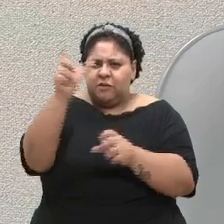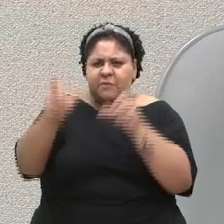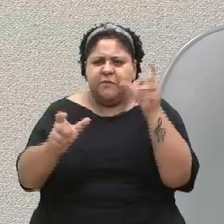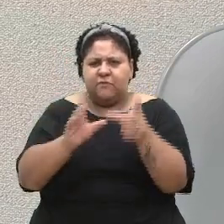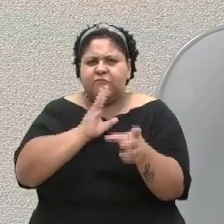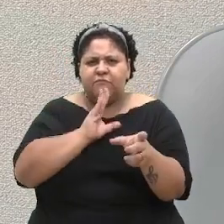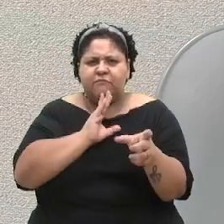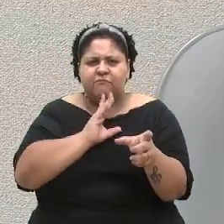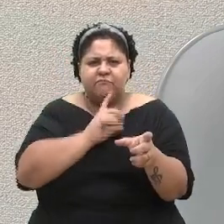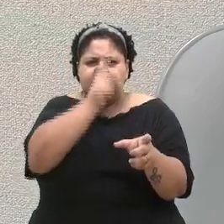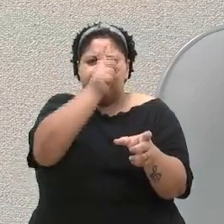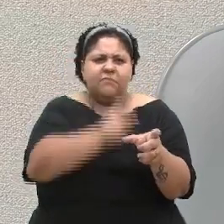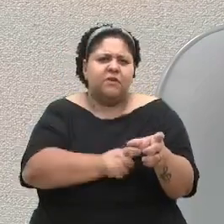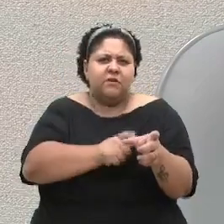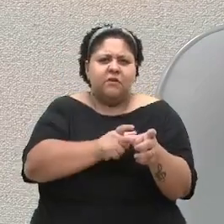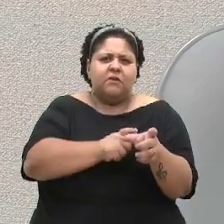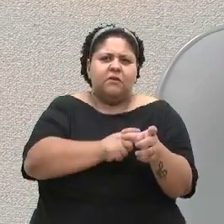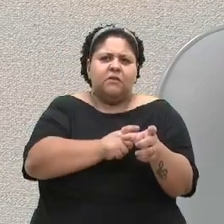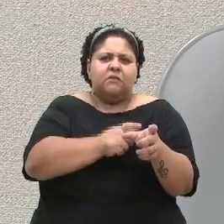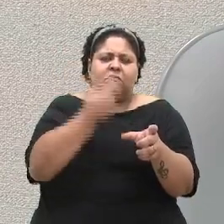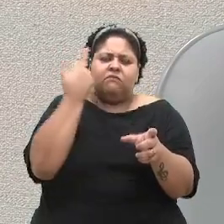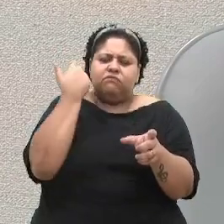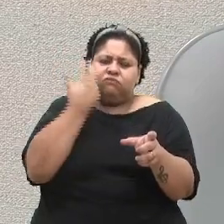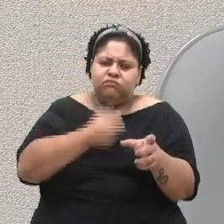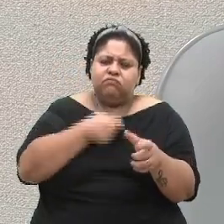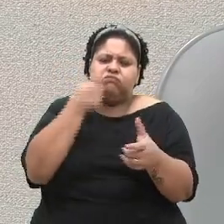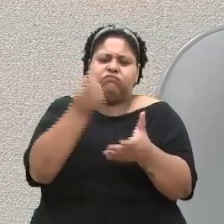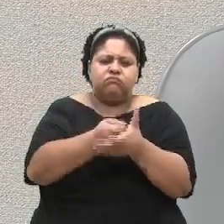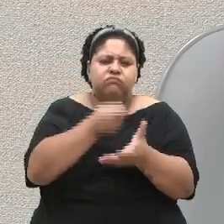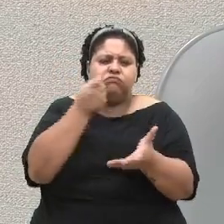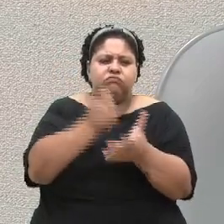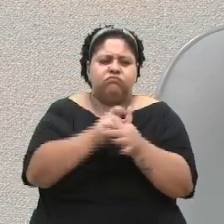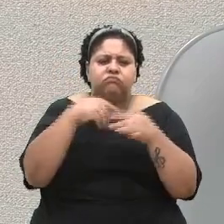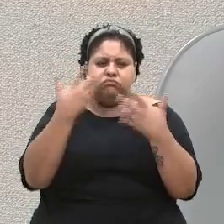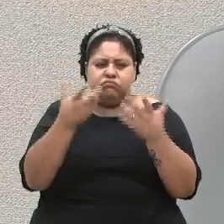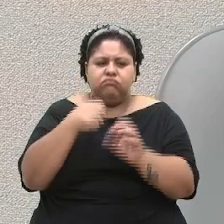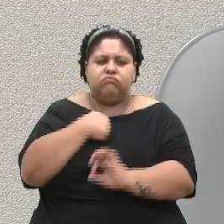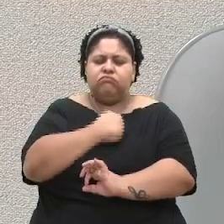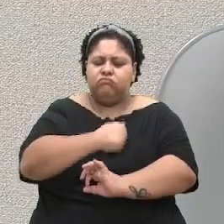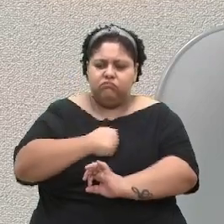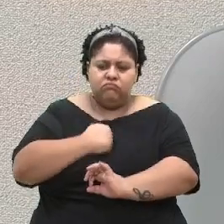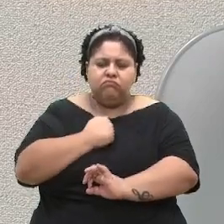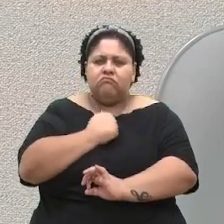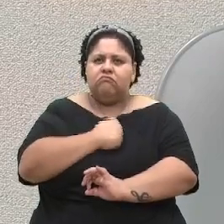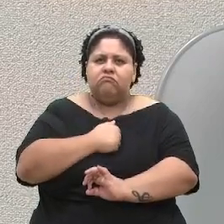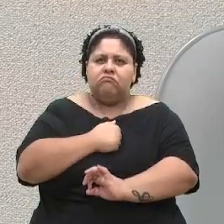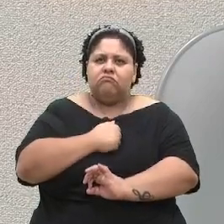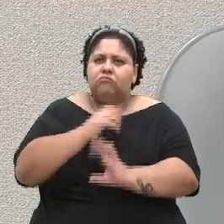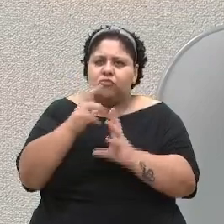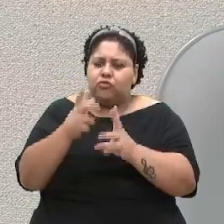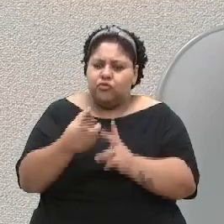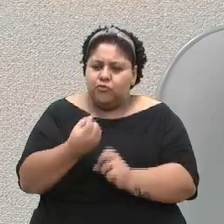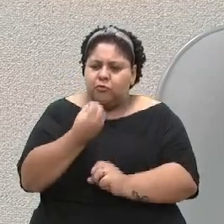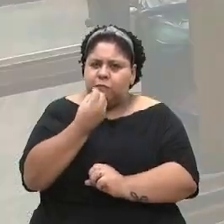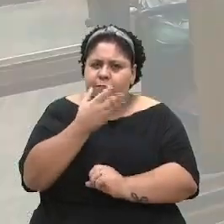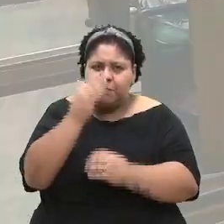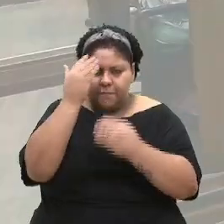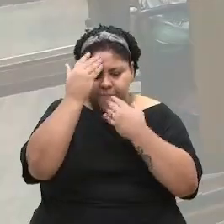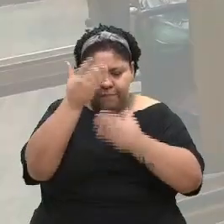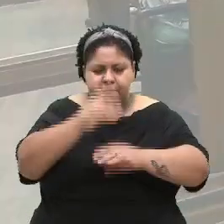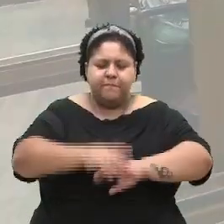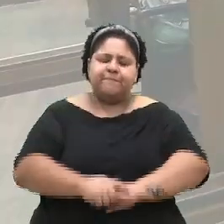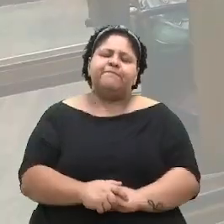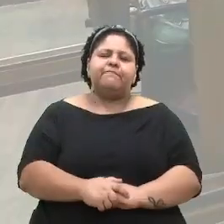uma pessoa simples, batalhador, então a gente deseja a eles tudo de bom. Obrigado.